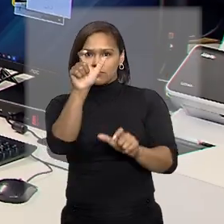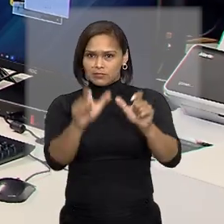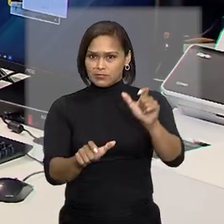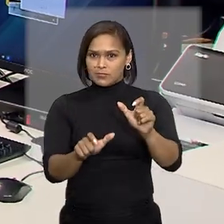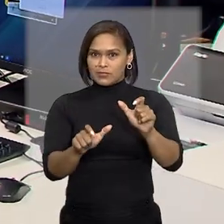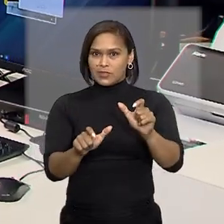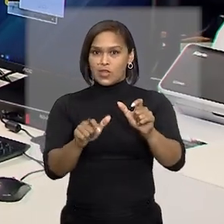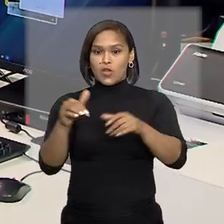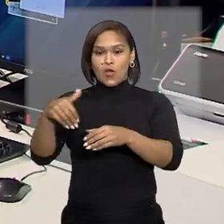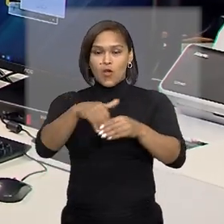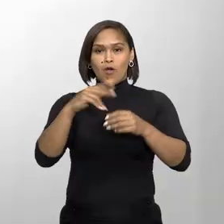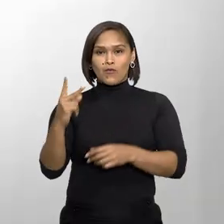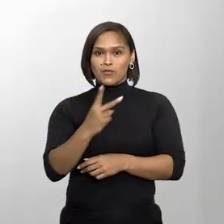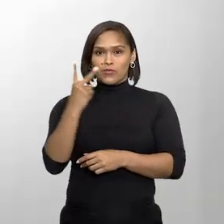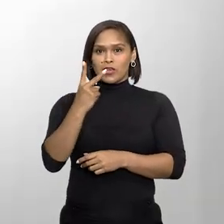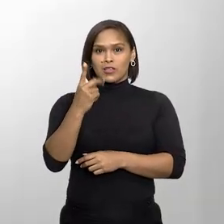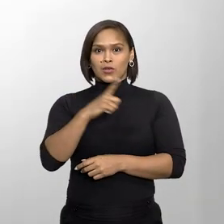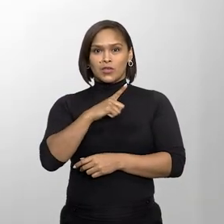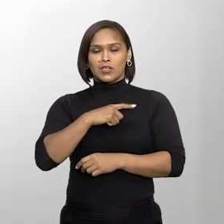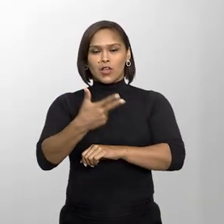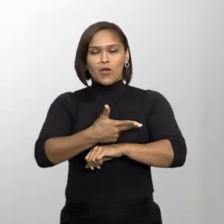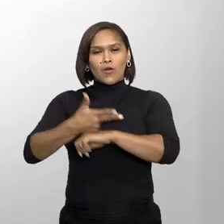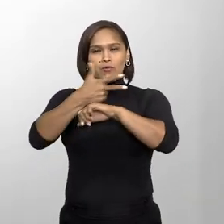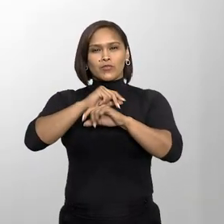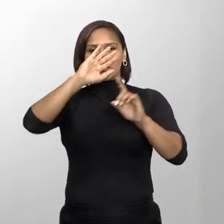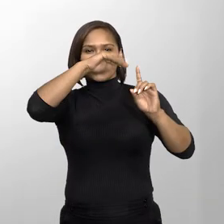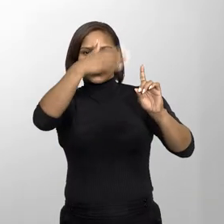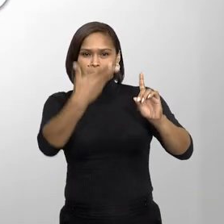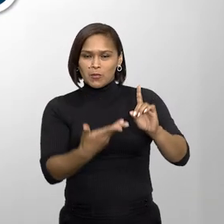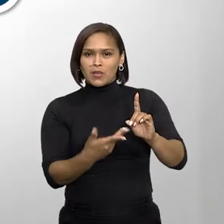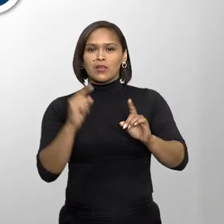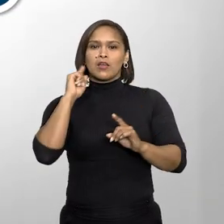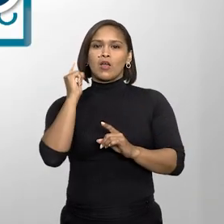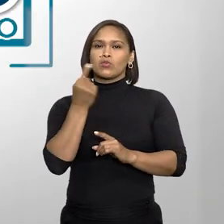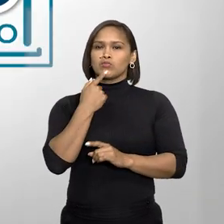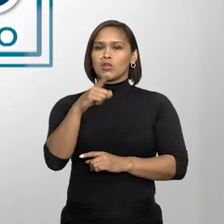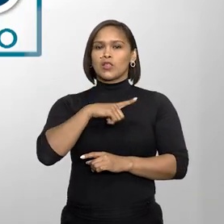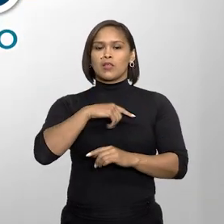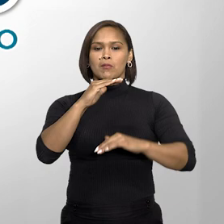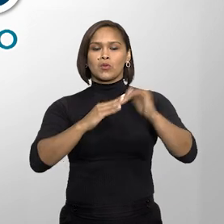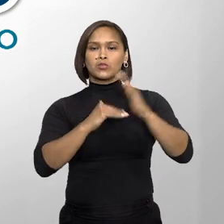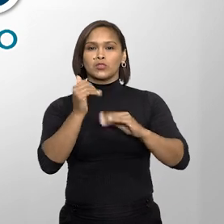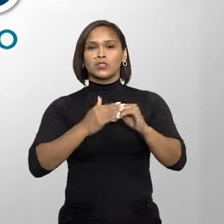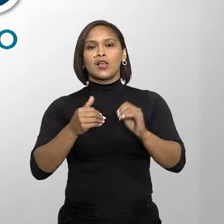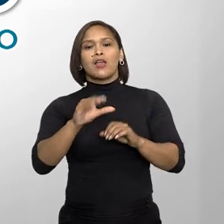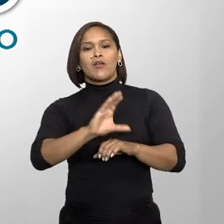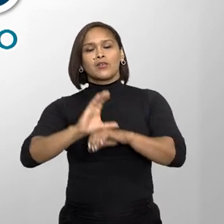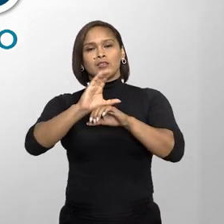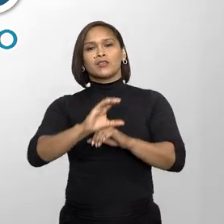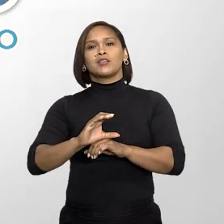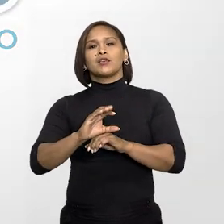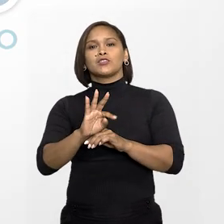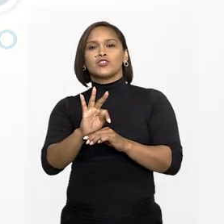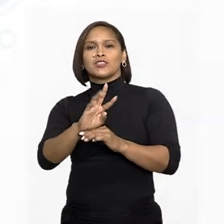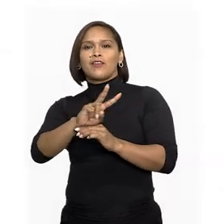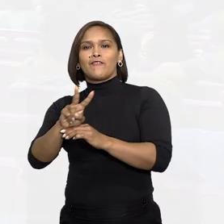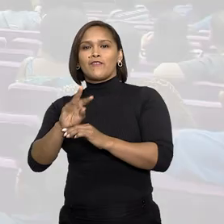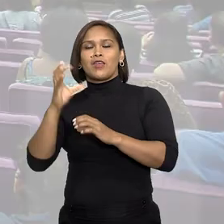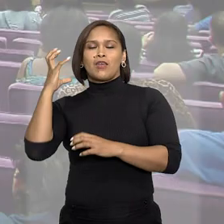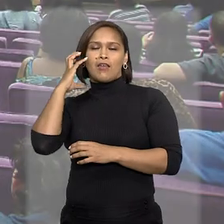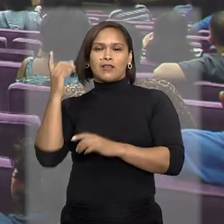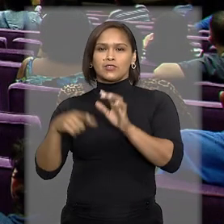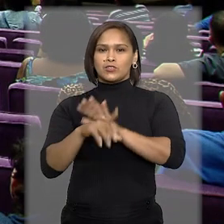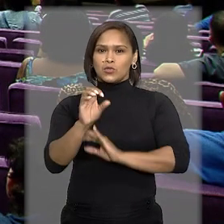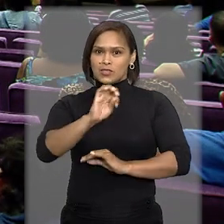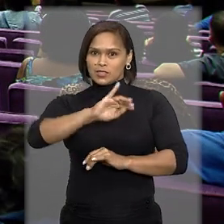reconhecendo o valor de cada um. Um vídeo de homenagem aos colaboradores surdos, produzido pela coordenadoria de TV e rádio do STJ,